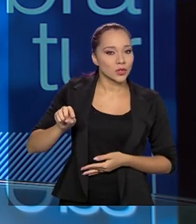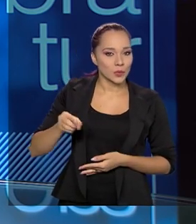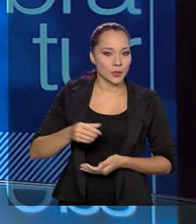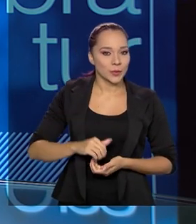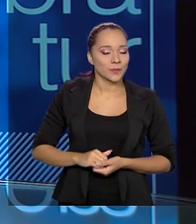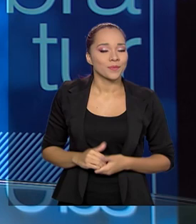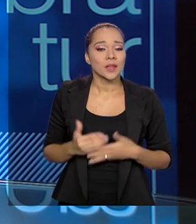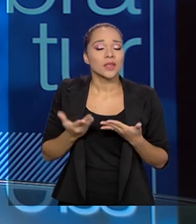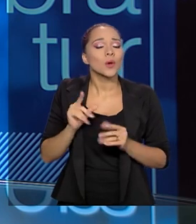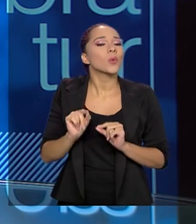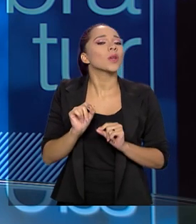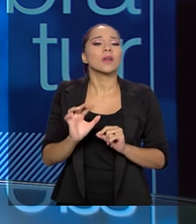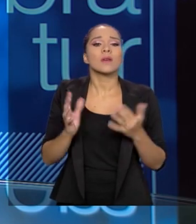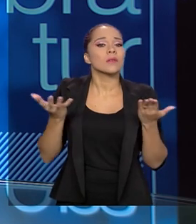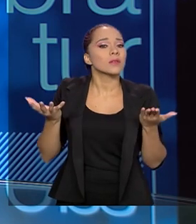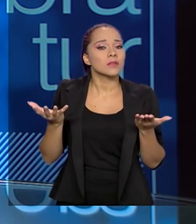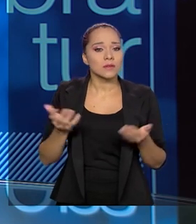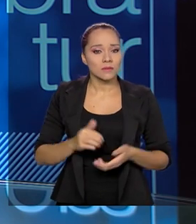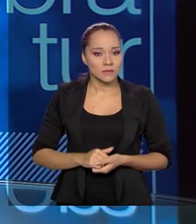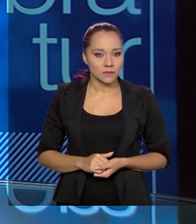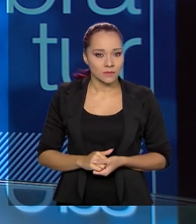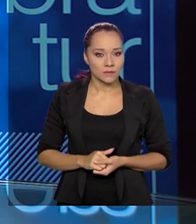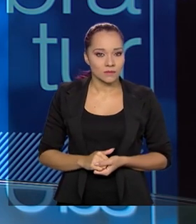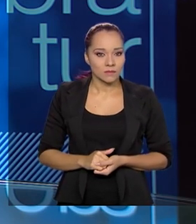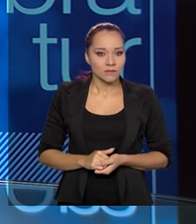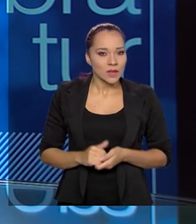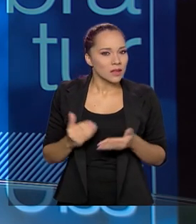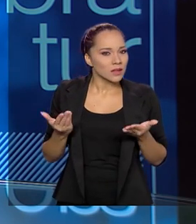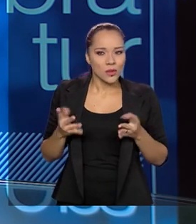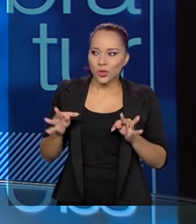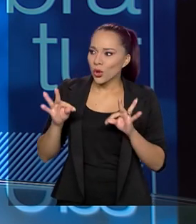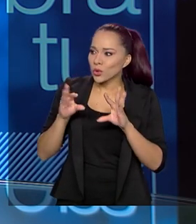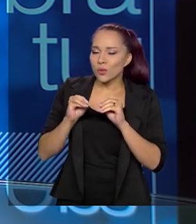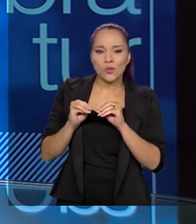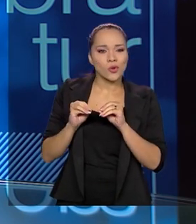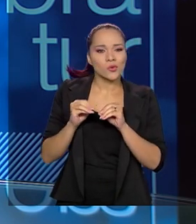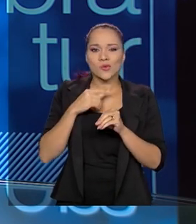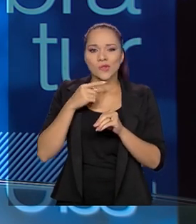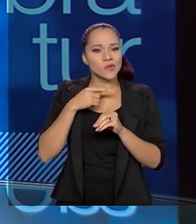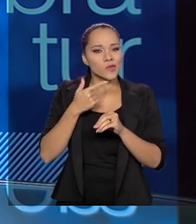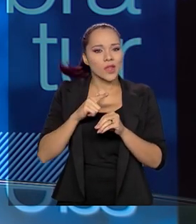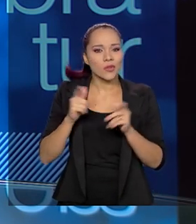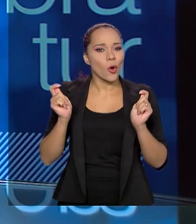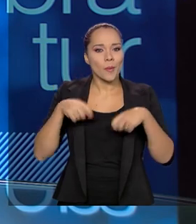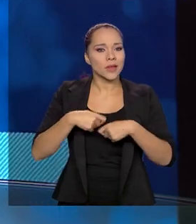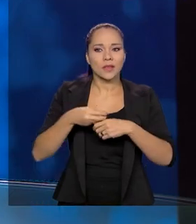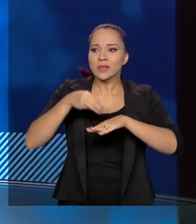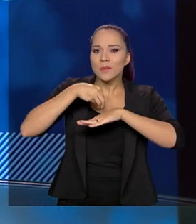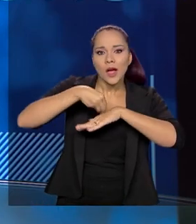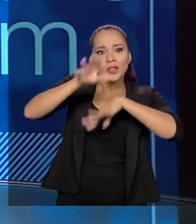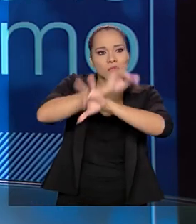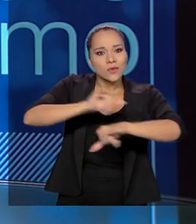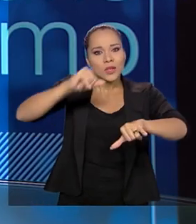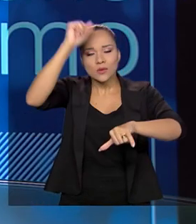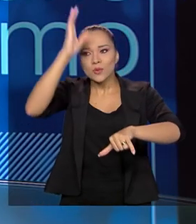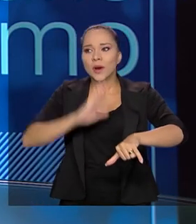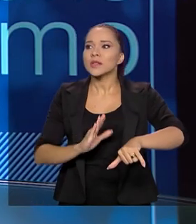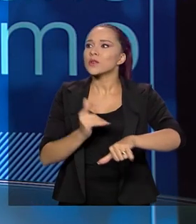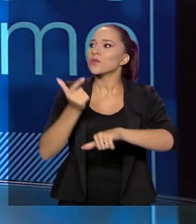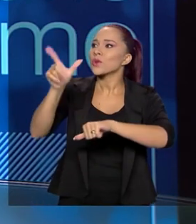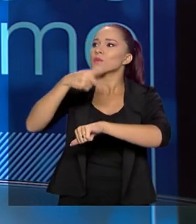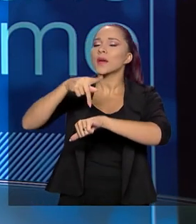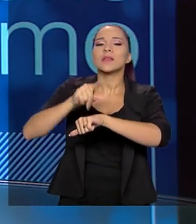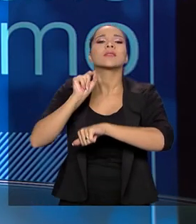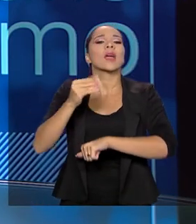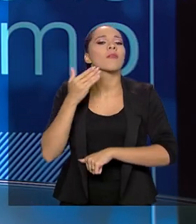aconteceu? Será que todo mundo foi incompetente até hoje na divulgação do Brasil lá fora? O que foi que